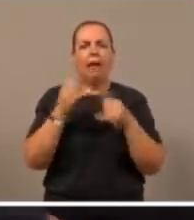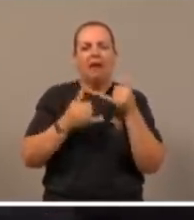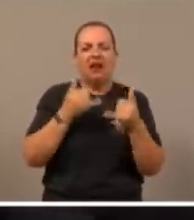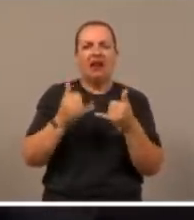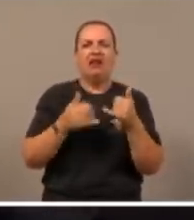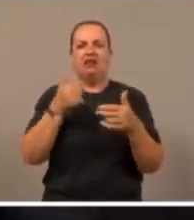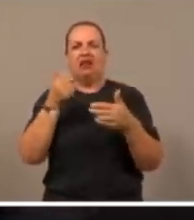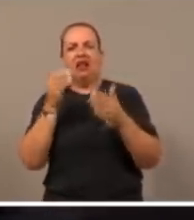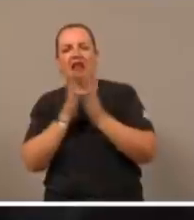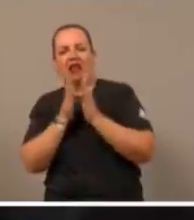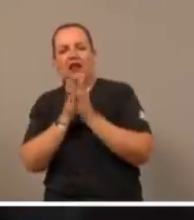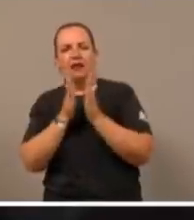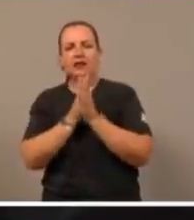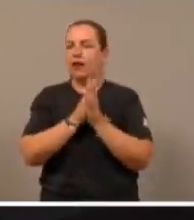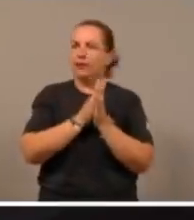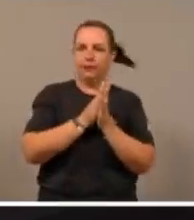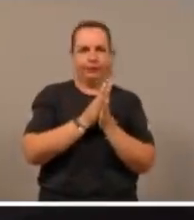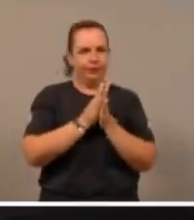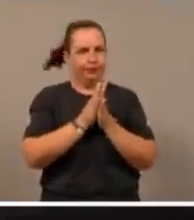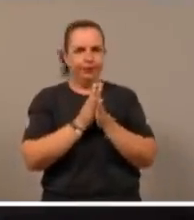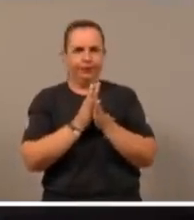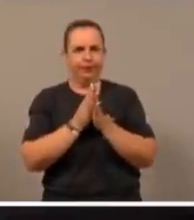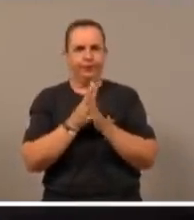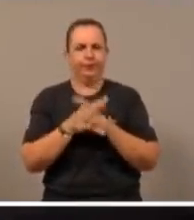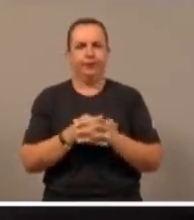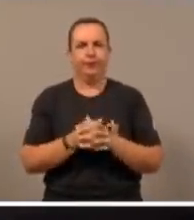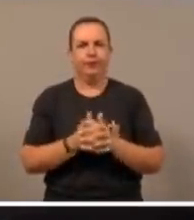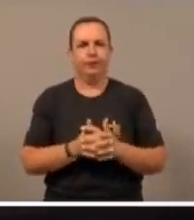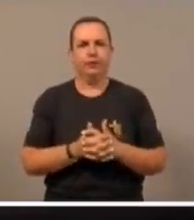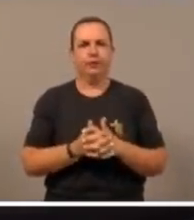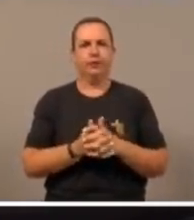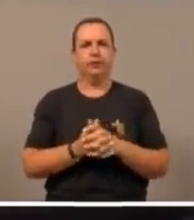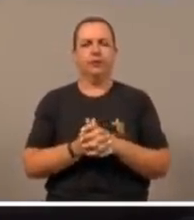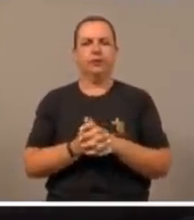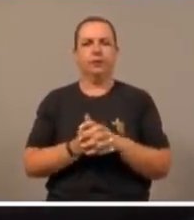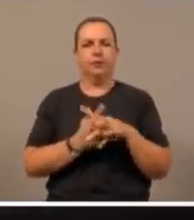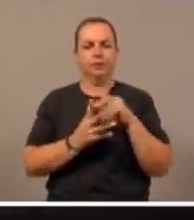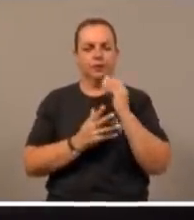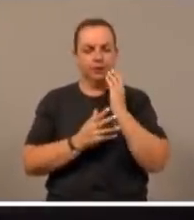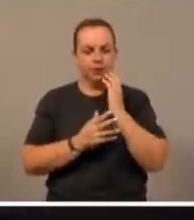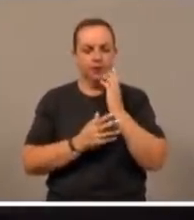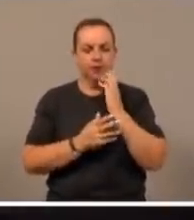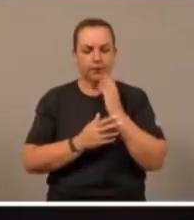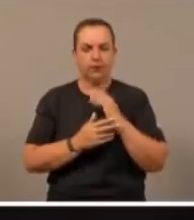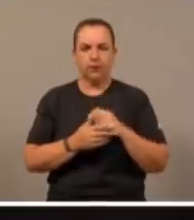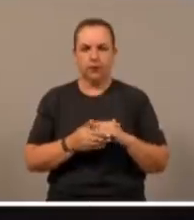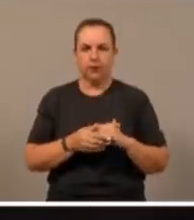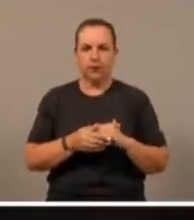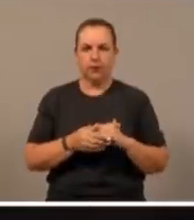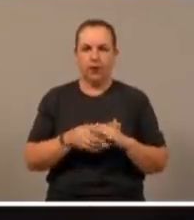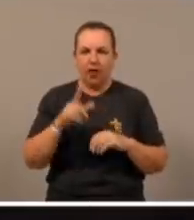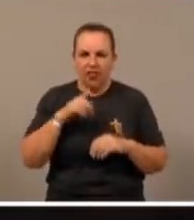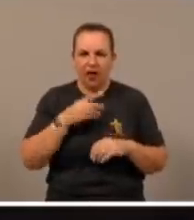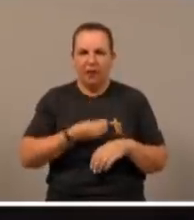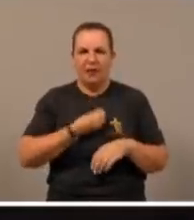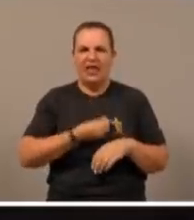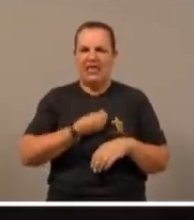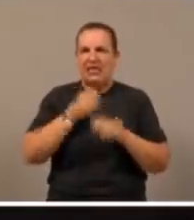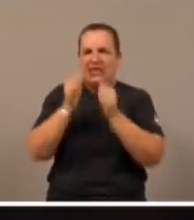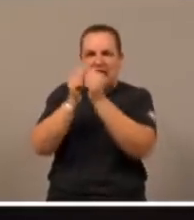brincasse de escutar, me diga se isso tem presença de Deus,